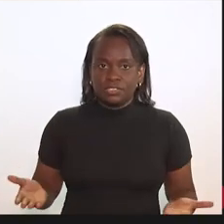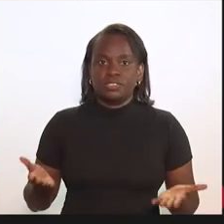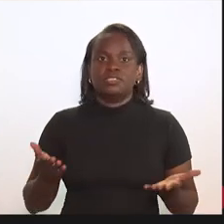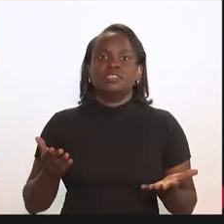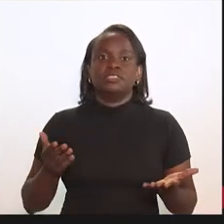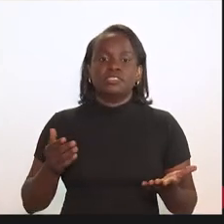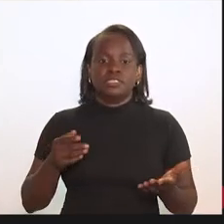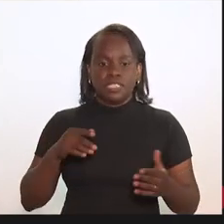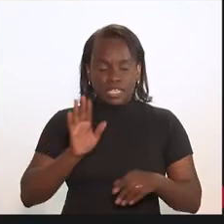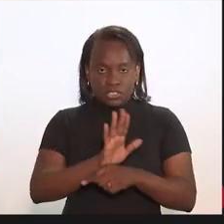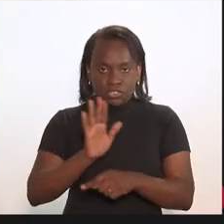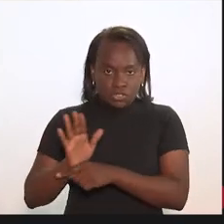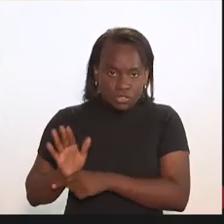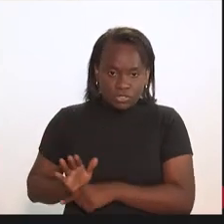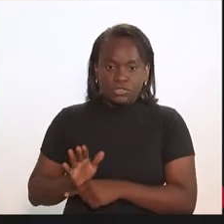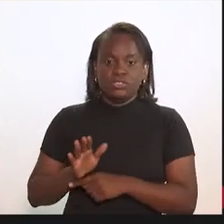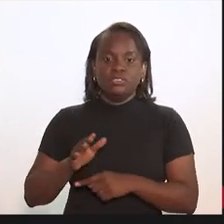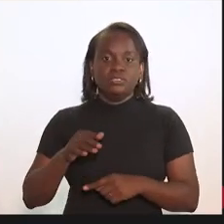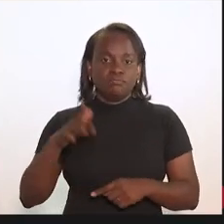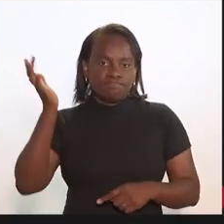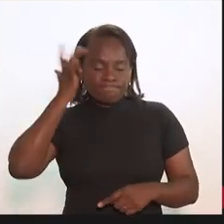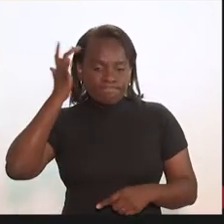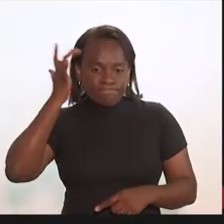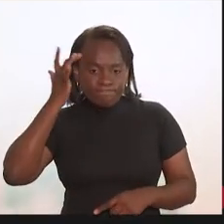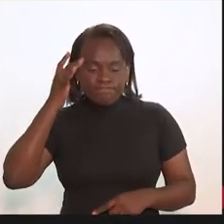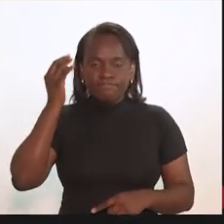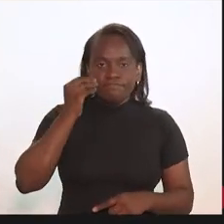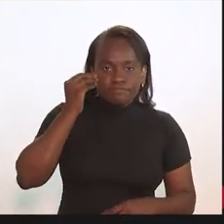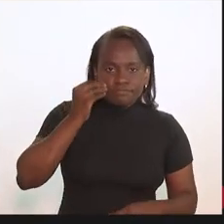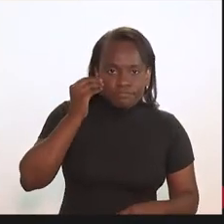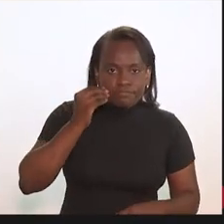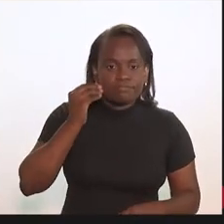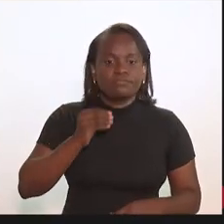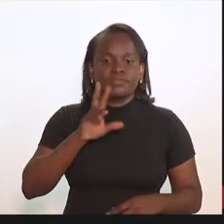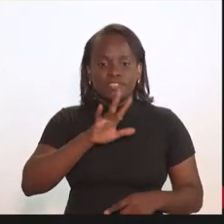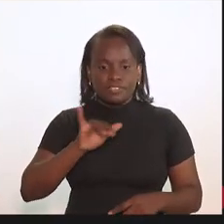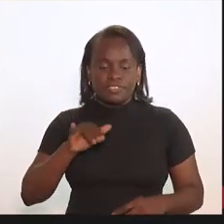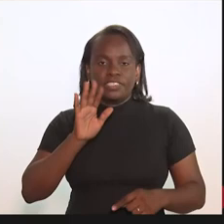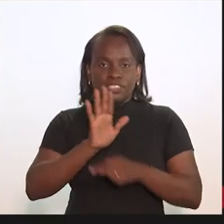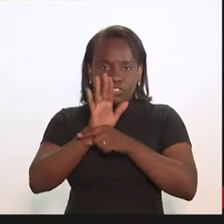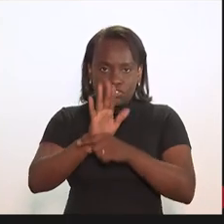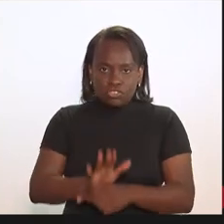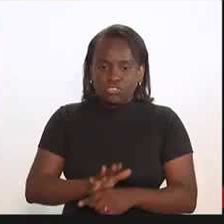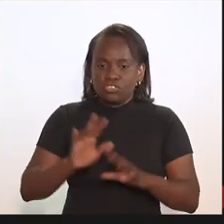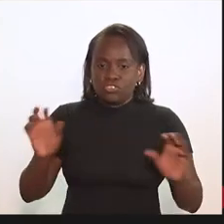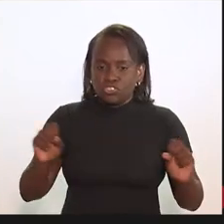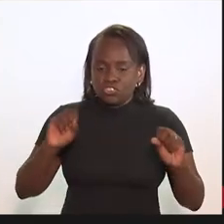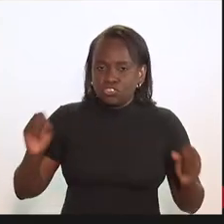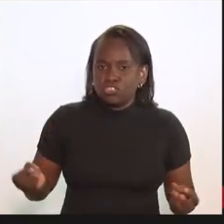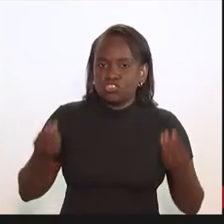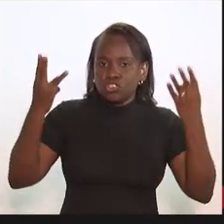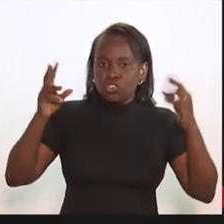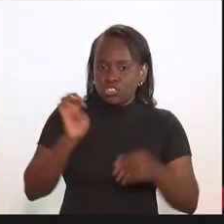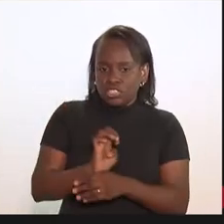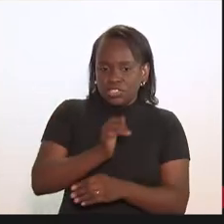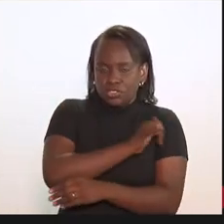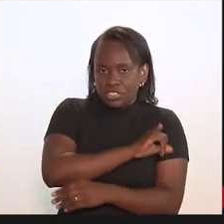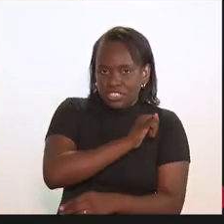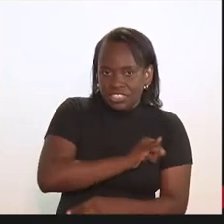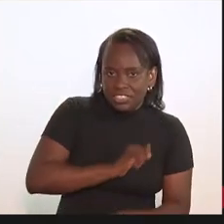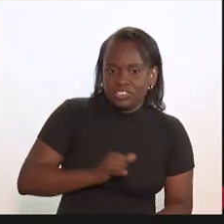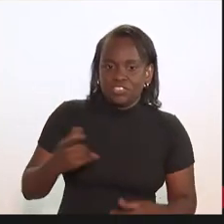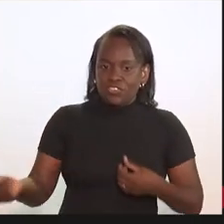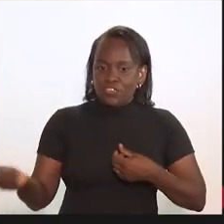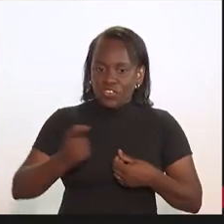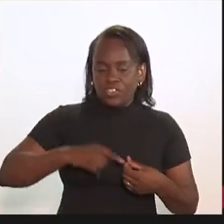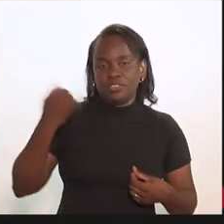senhores e com a sua contribuição, sabedoria, experiência, vão estar dando um show aí para o Estado do Rio